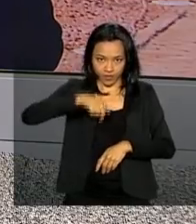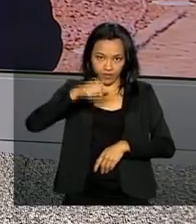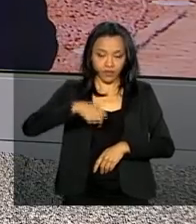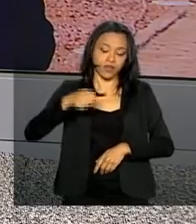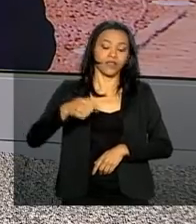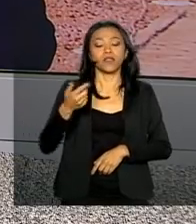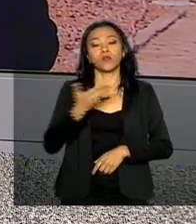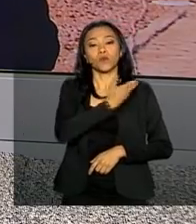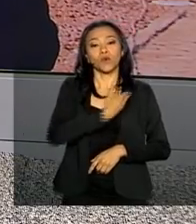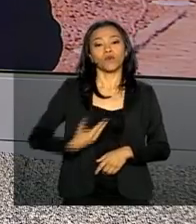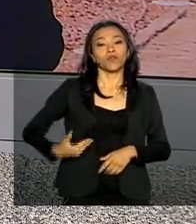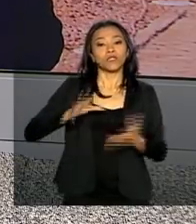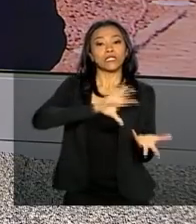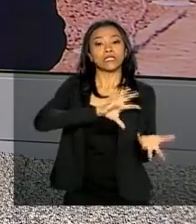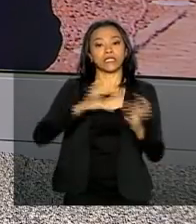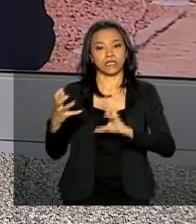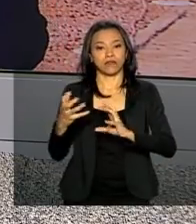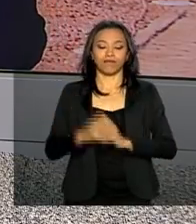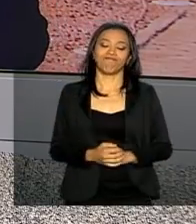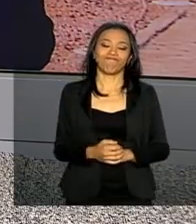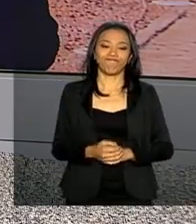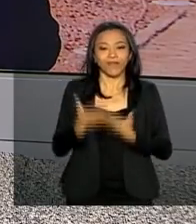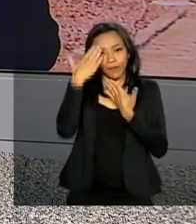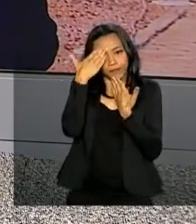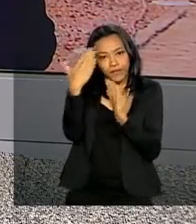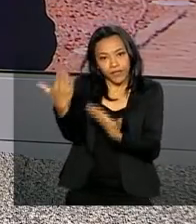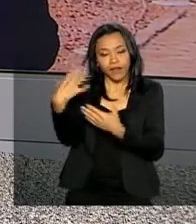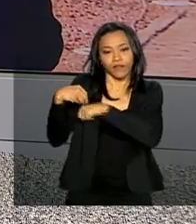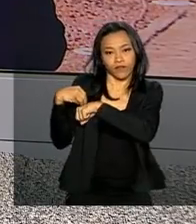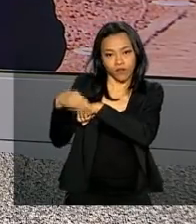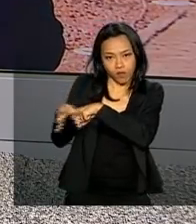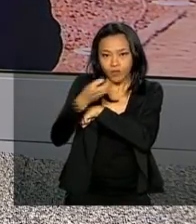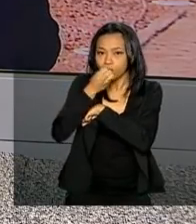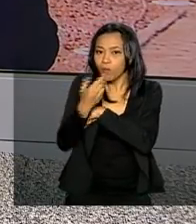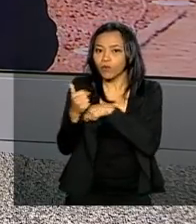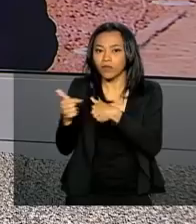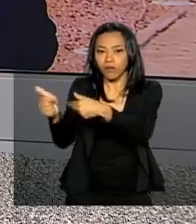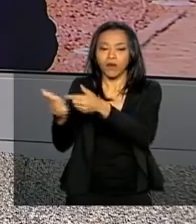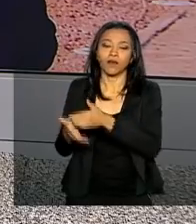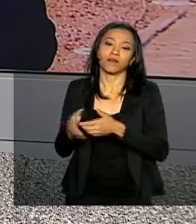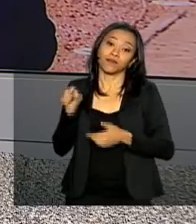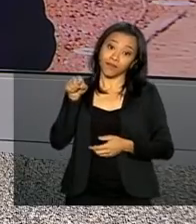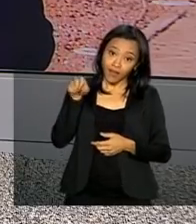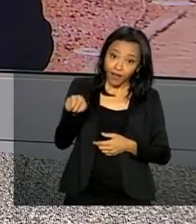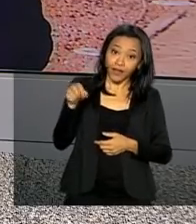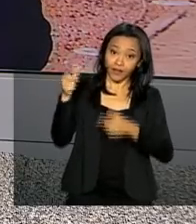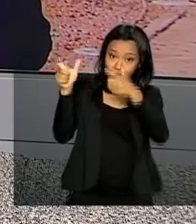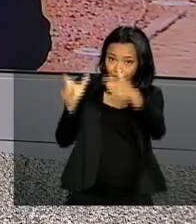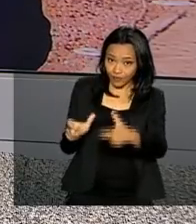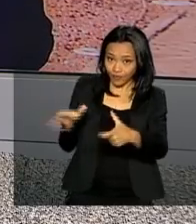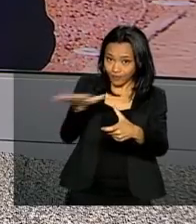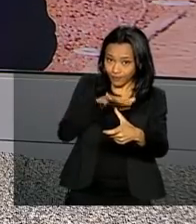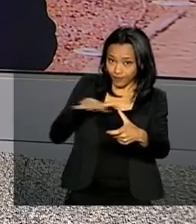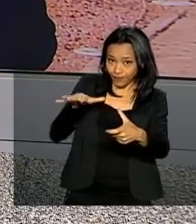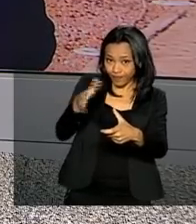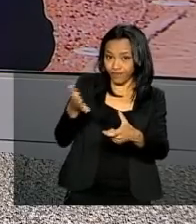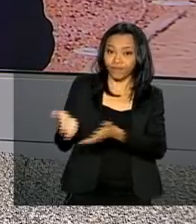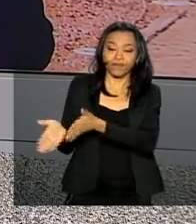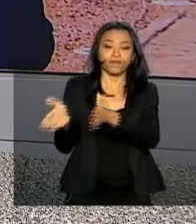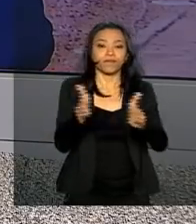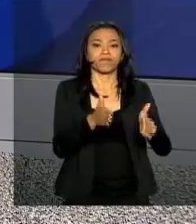Governo de Transição. Vai com você. Obrigada, Ney, pelas informações. Um bom trabalho para você aí no Centro Cultural Banco do Brasil.